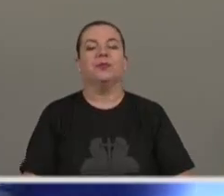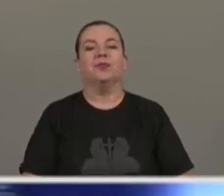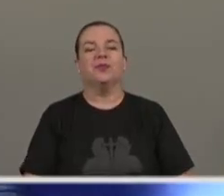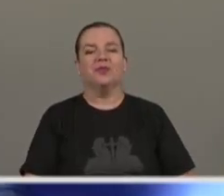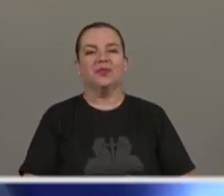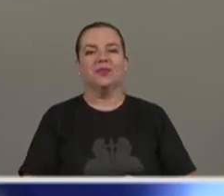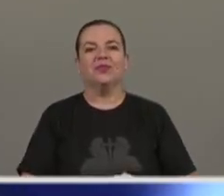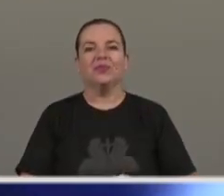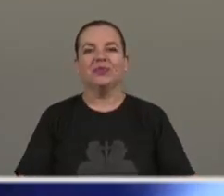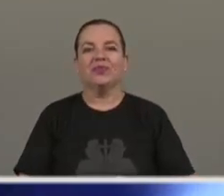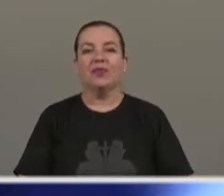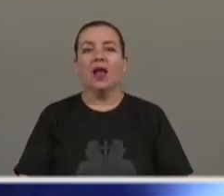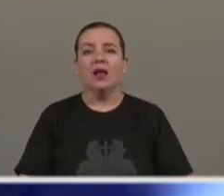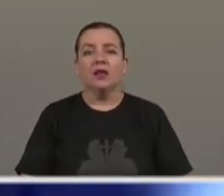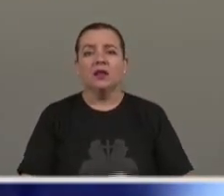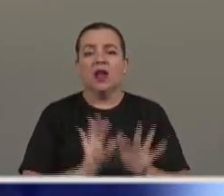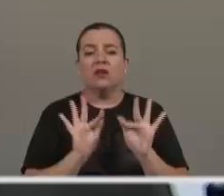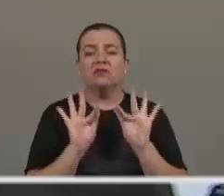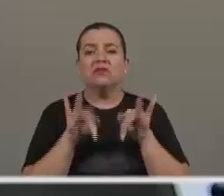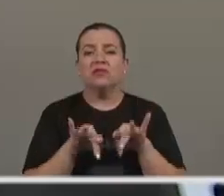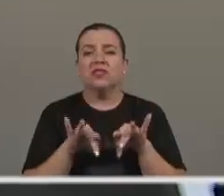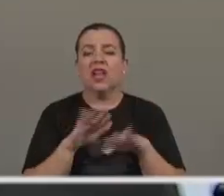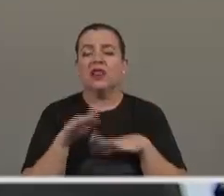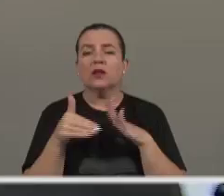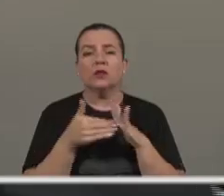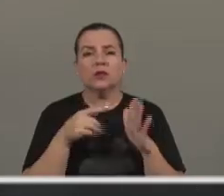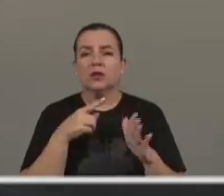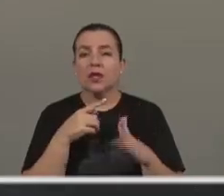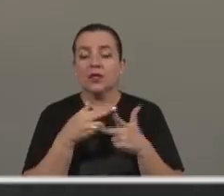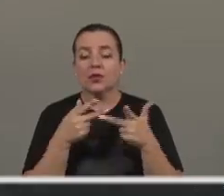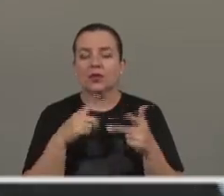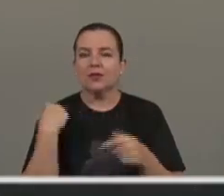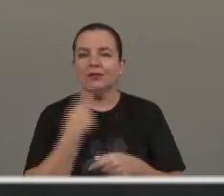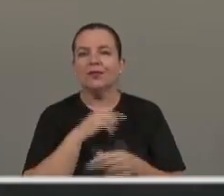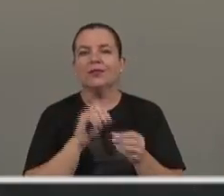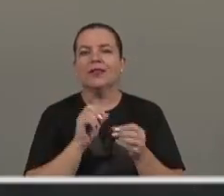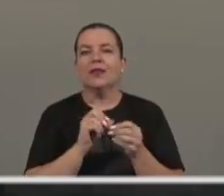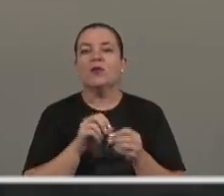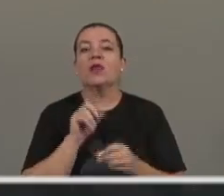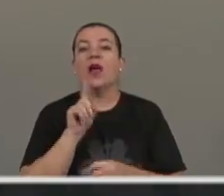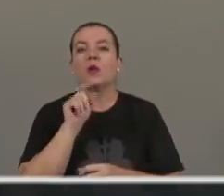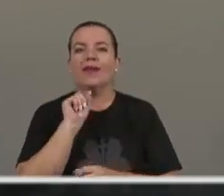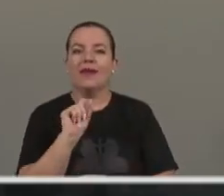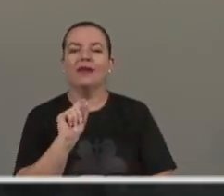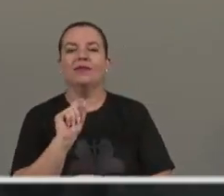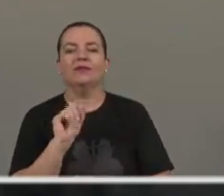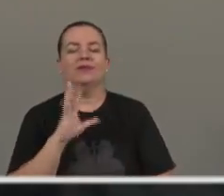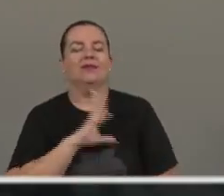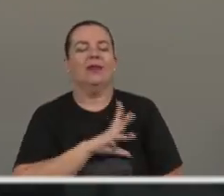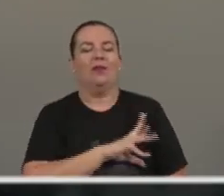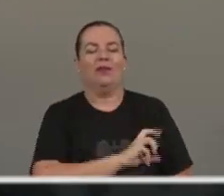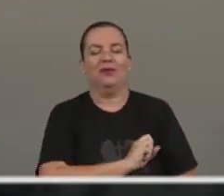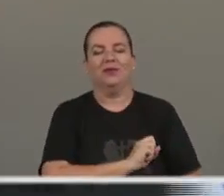a finalidade de todas as obras, é o amor,